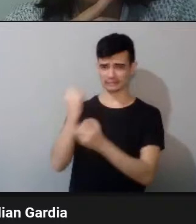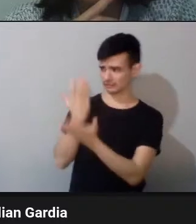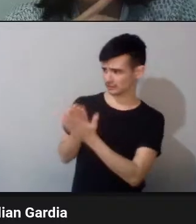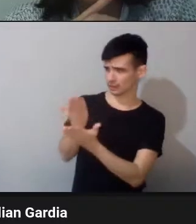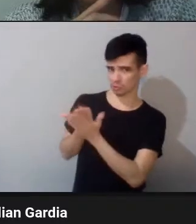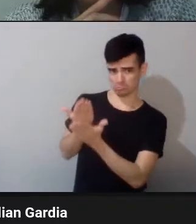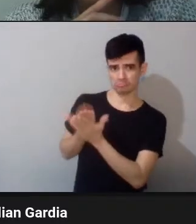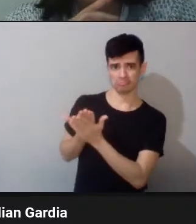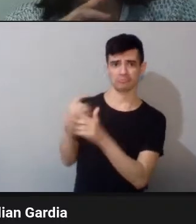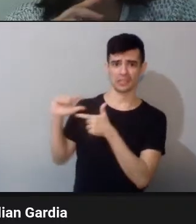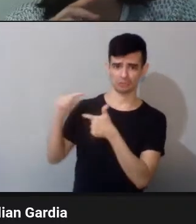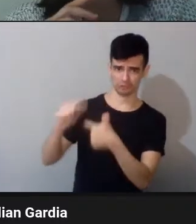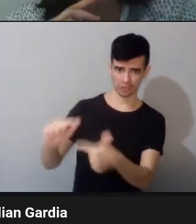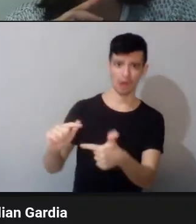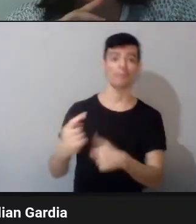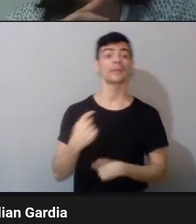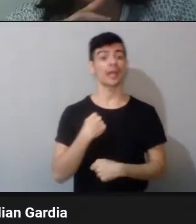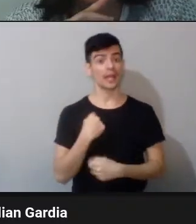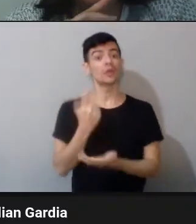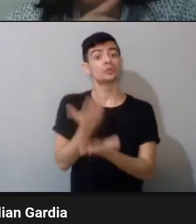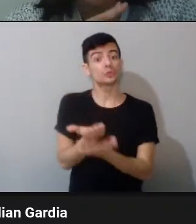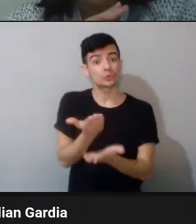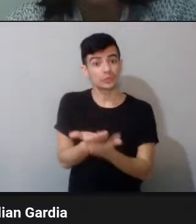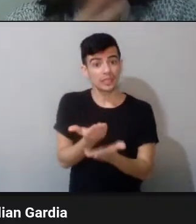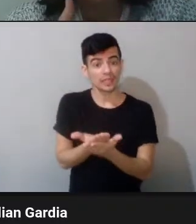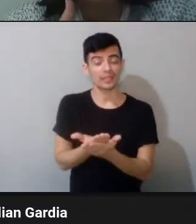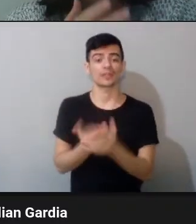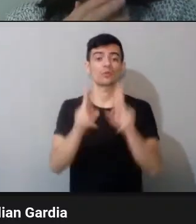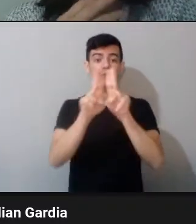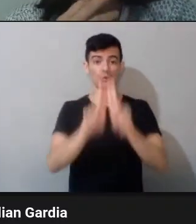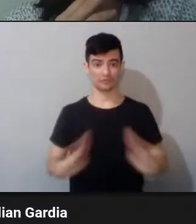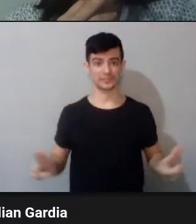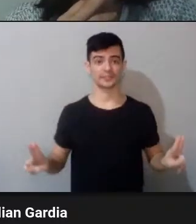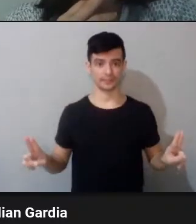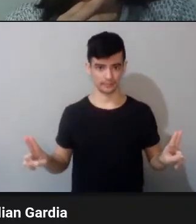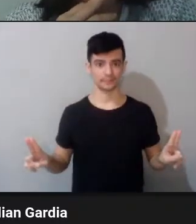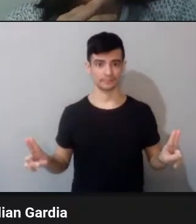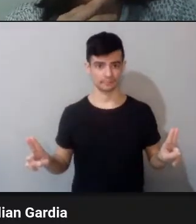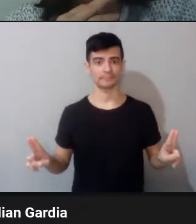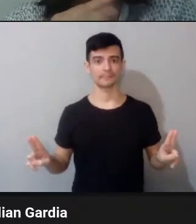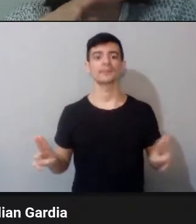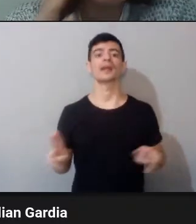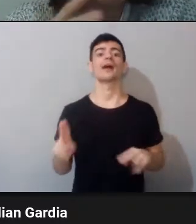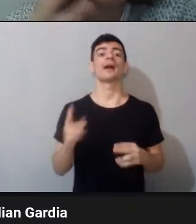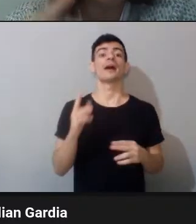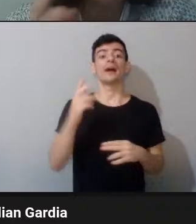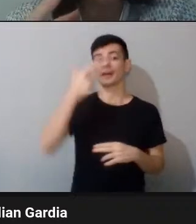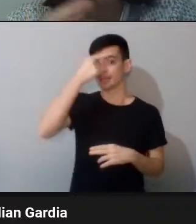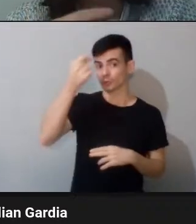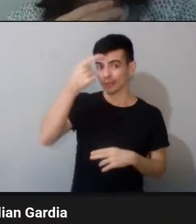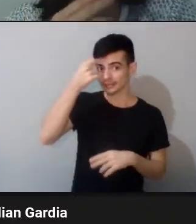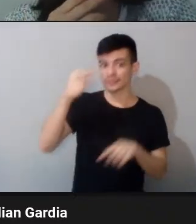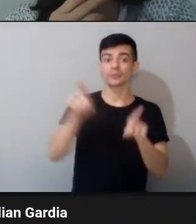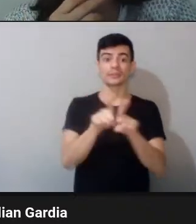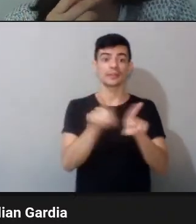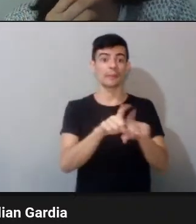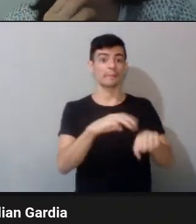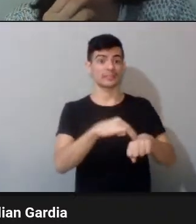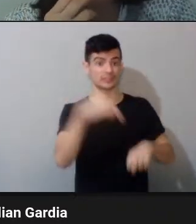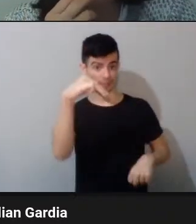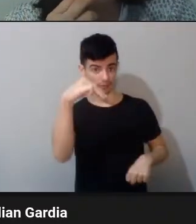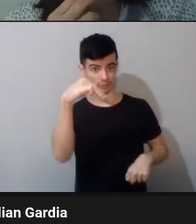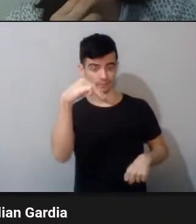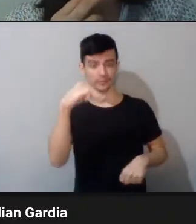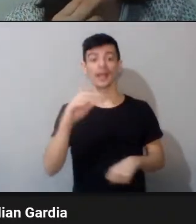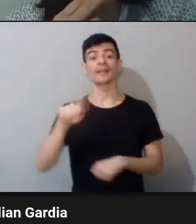linguística. eu fiz graduação e mestrado na UFSC. O doutorado eu fiz na Unicamp e a UFSC, ela, na época que eu estudei